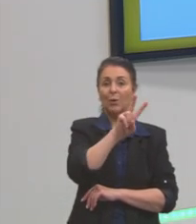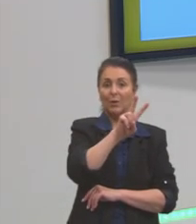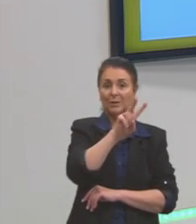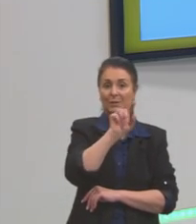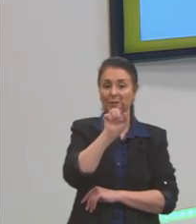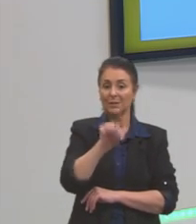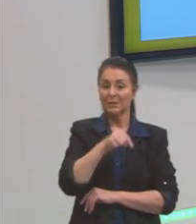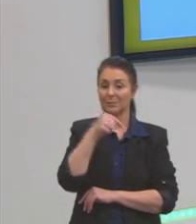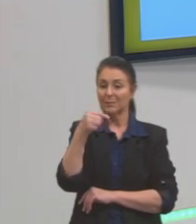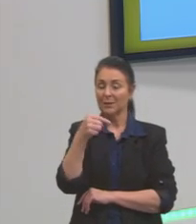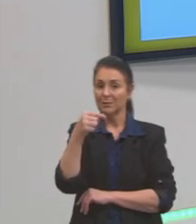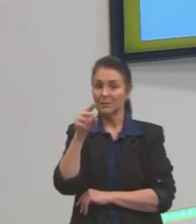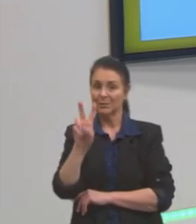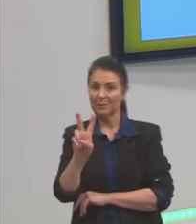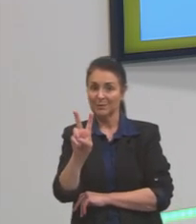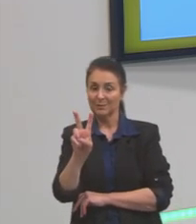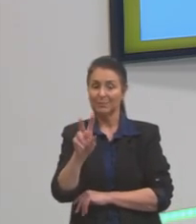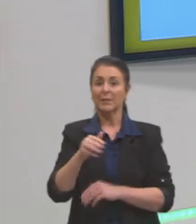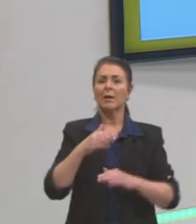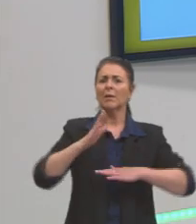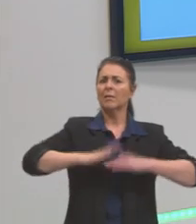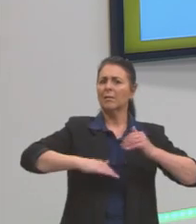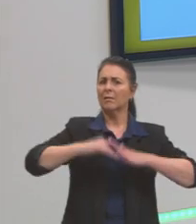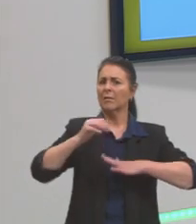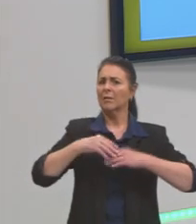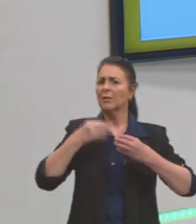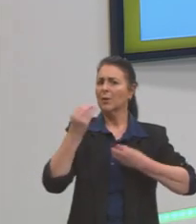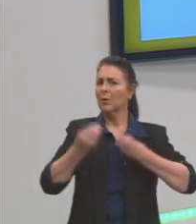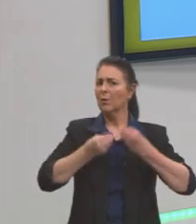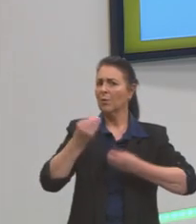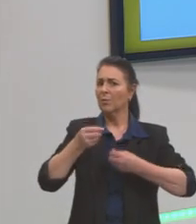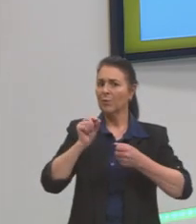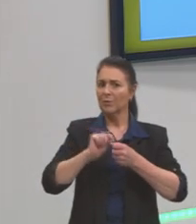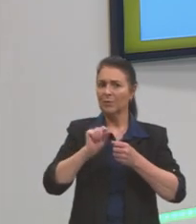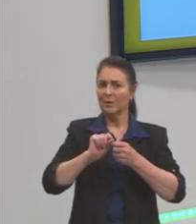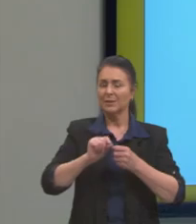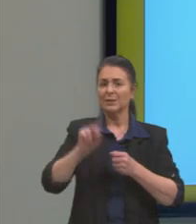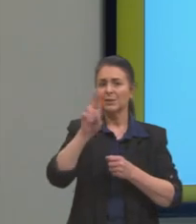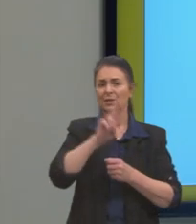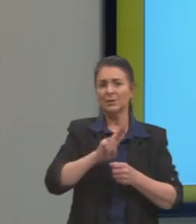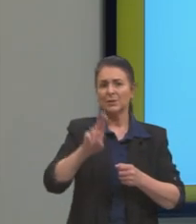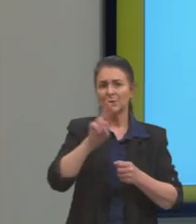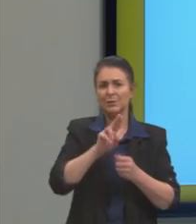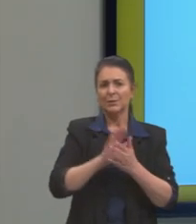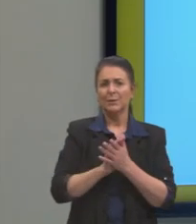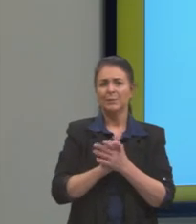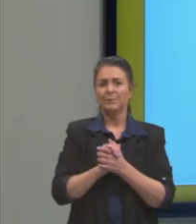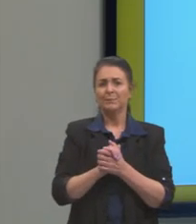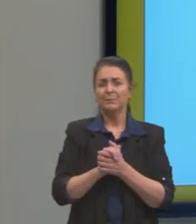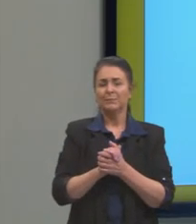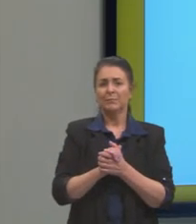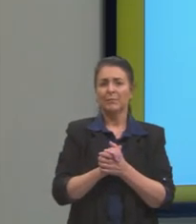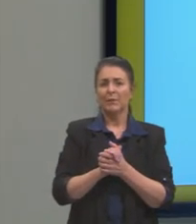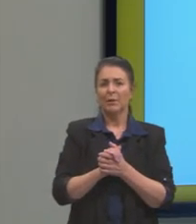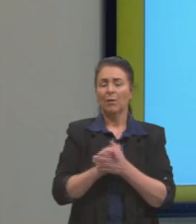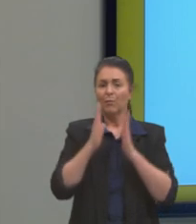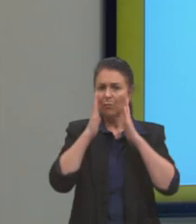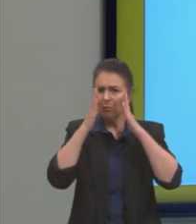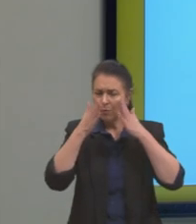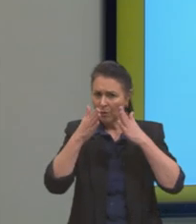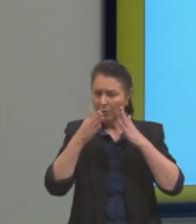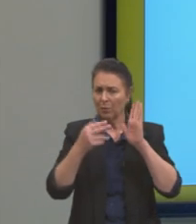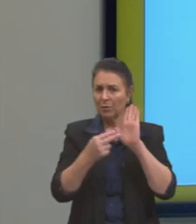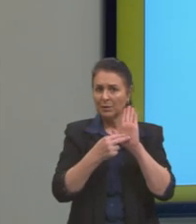2. Na prática, como isso funciona? A gente vai pegar, então, e focar nessa